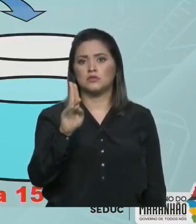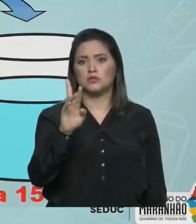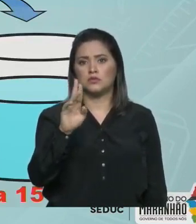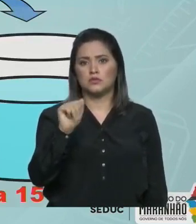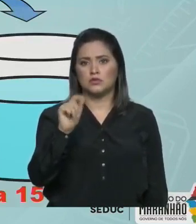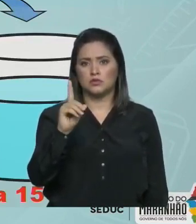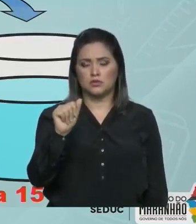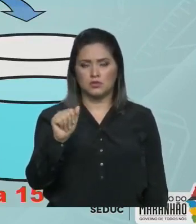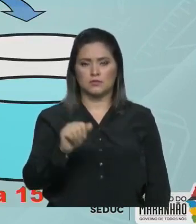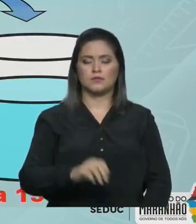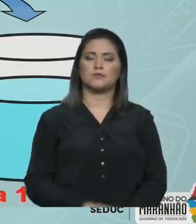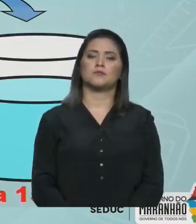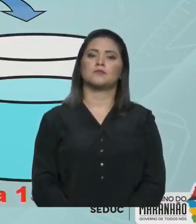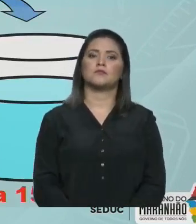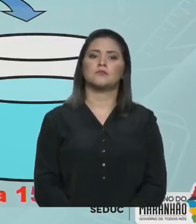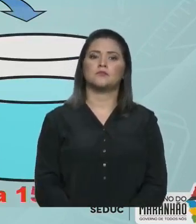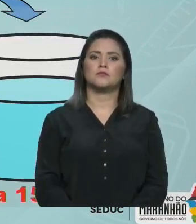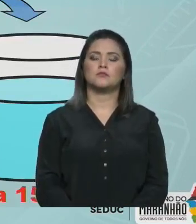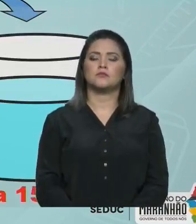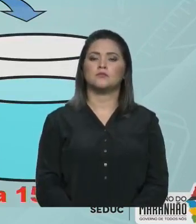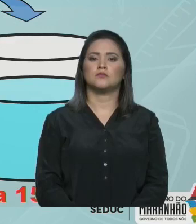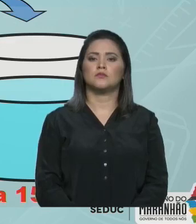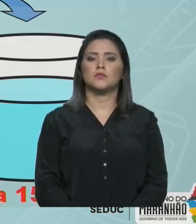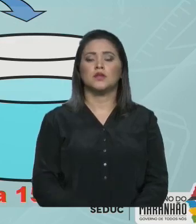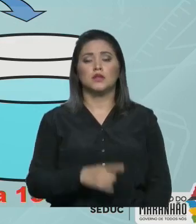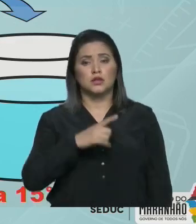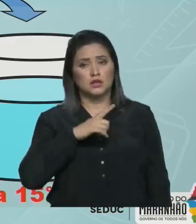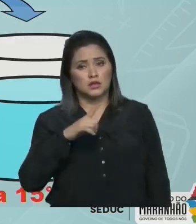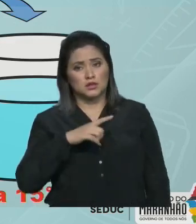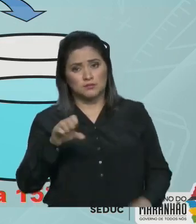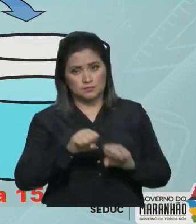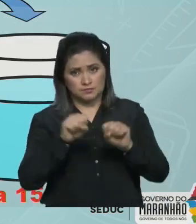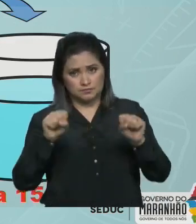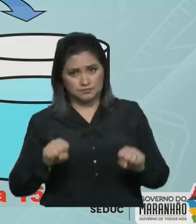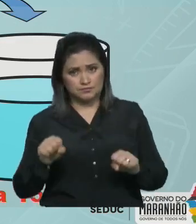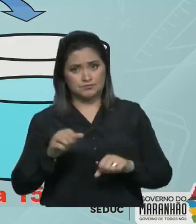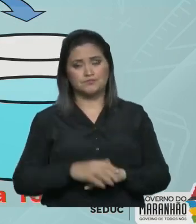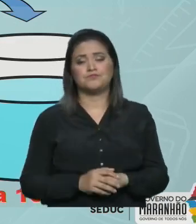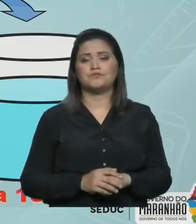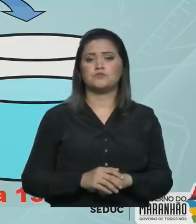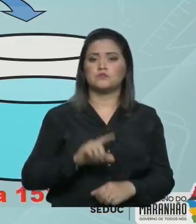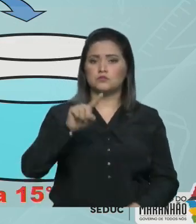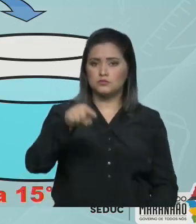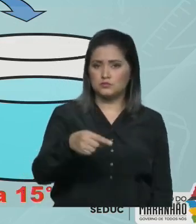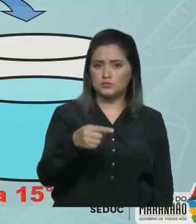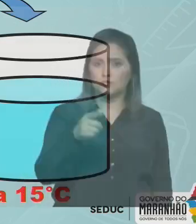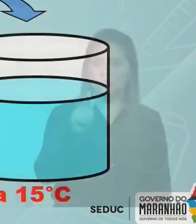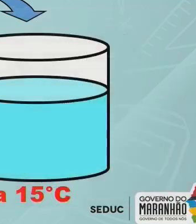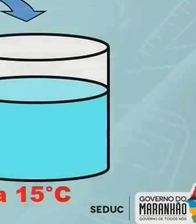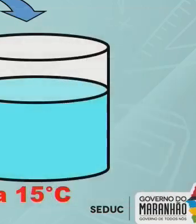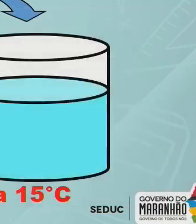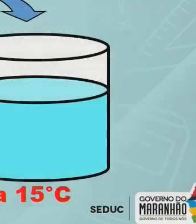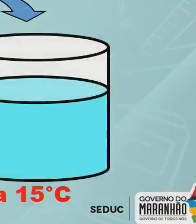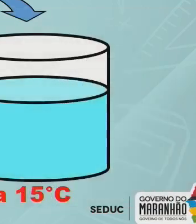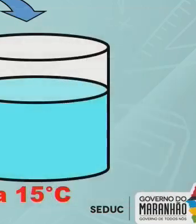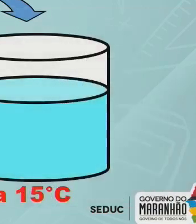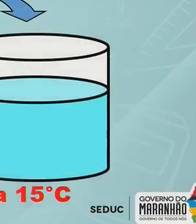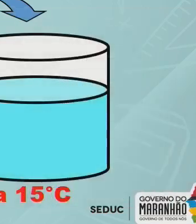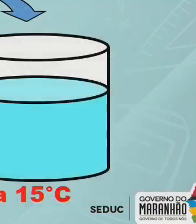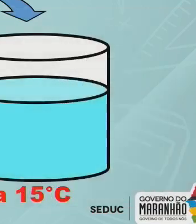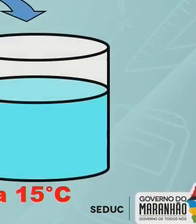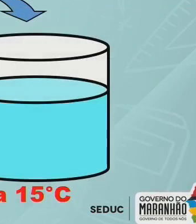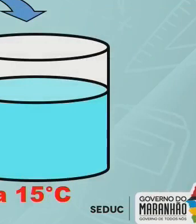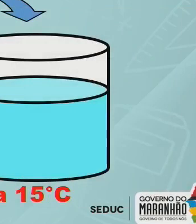Eu tenho aqui O seguinte sistema Eu tenho Mil gramas de água A 15 graus